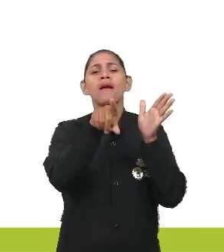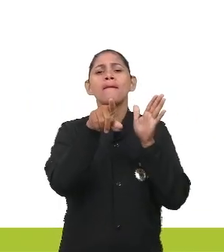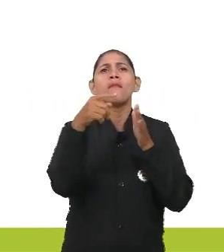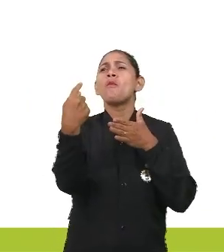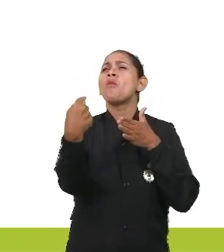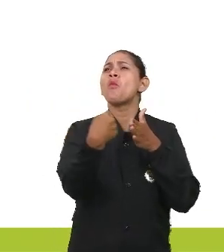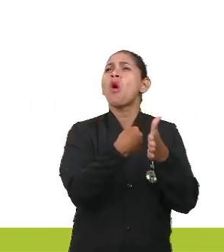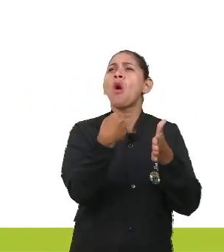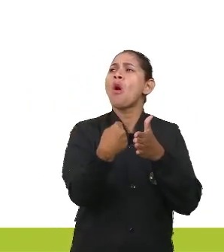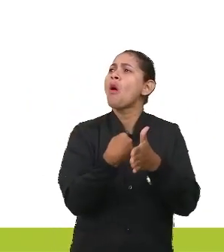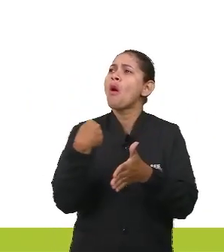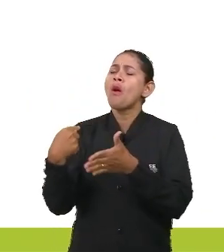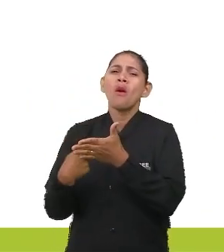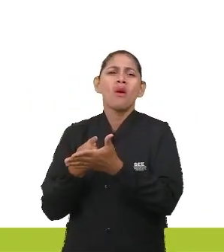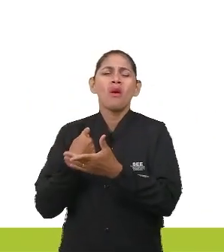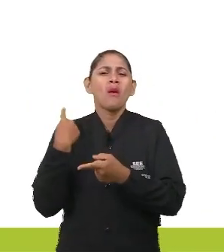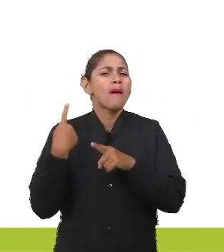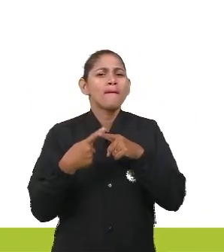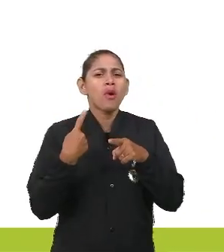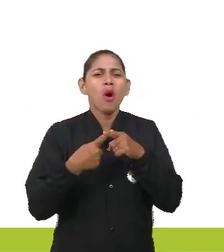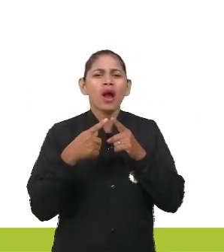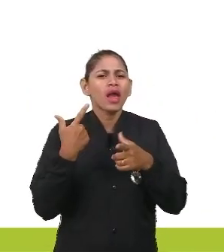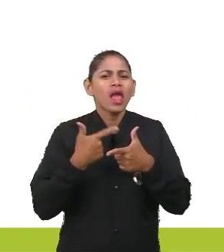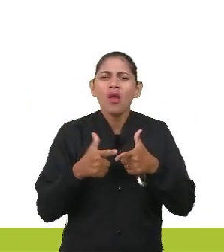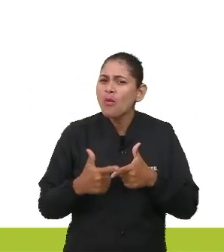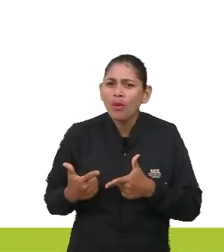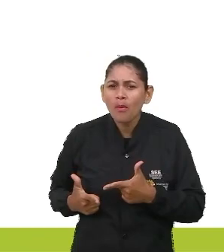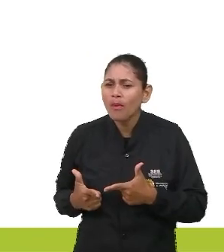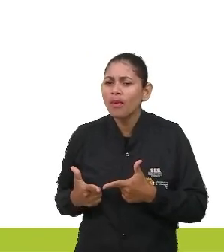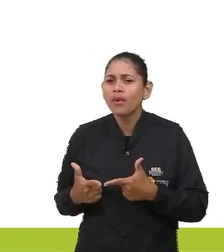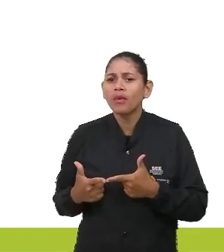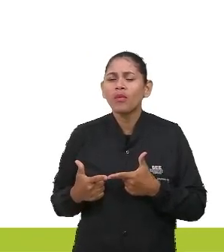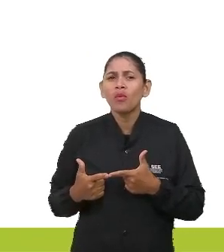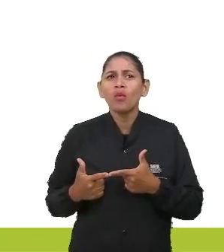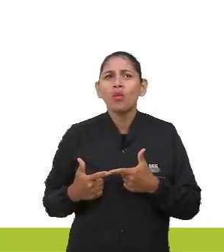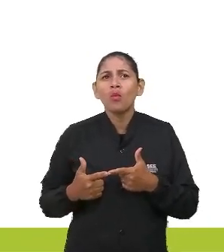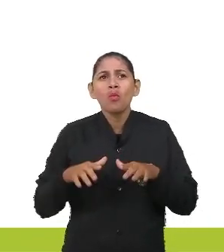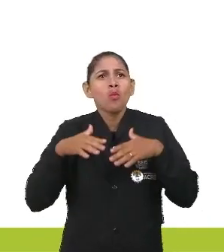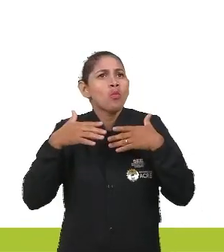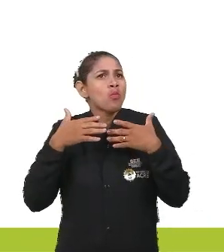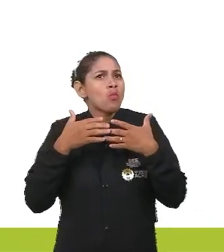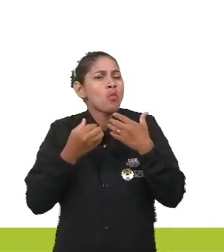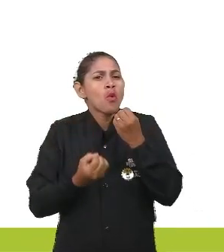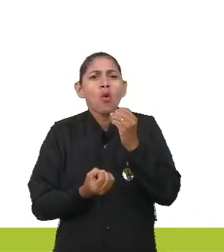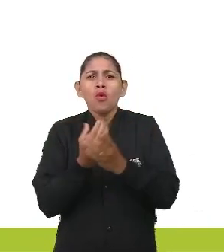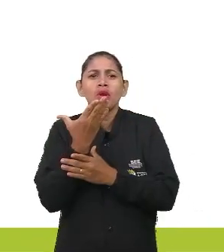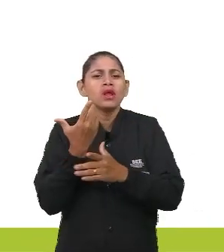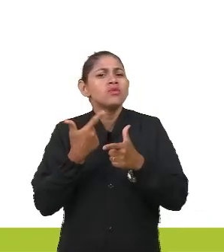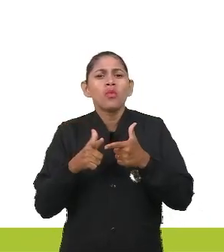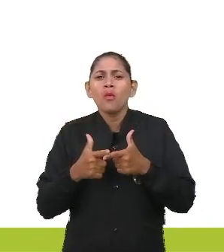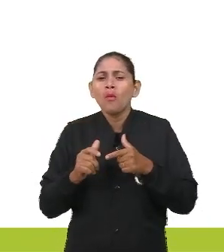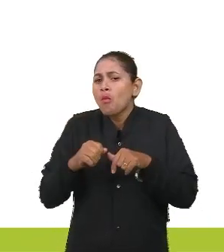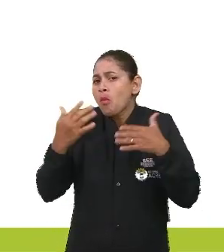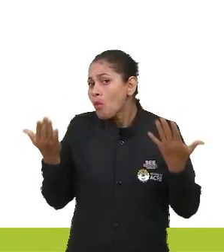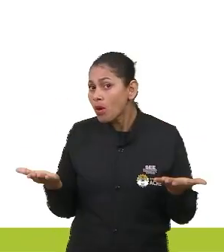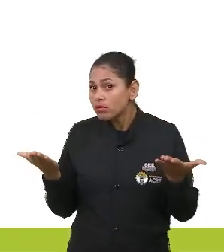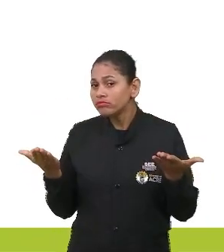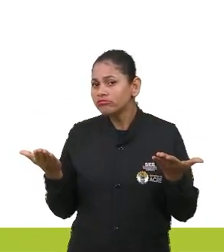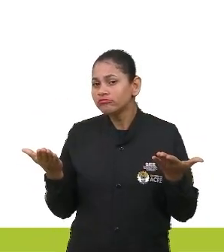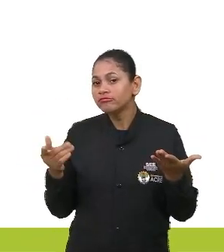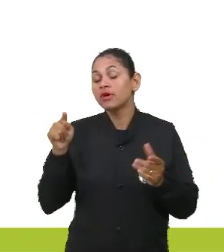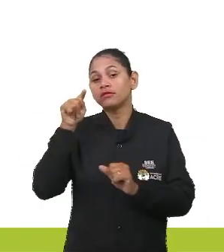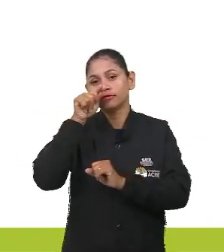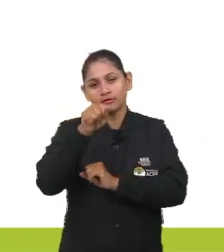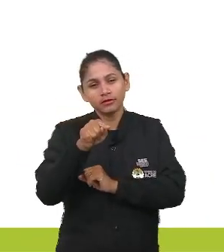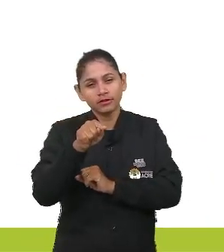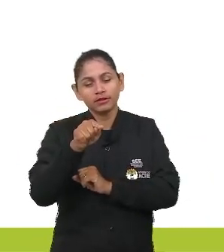por que que isso é um problema, professor? Quais são as origens desse problema? Você vai lembrar de todo o seu passado,